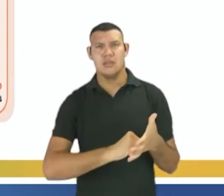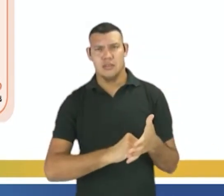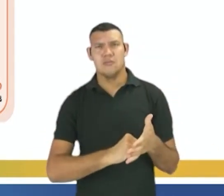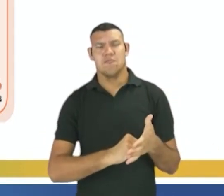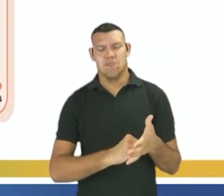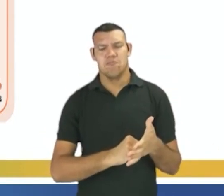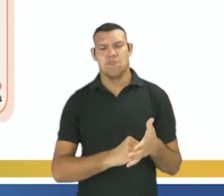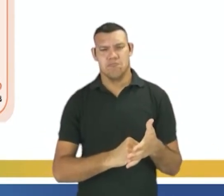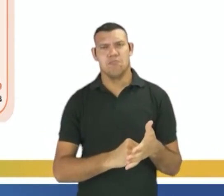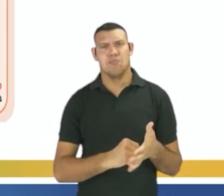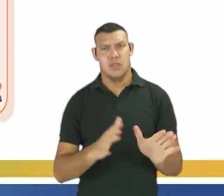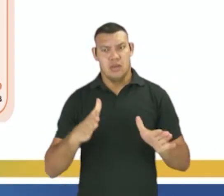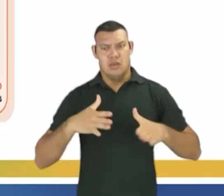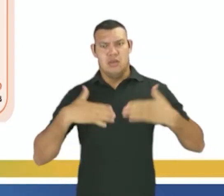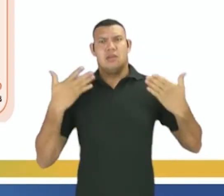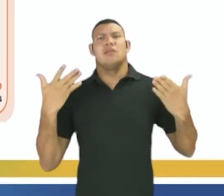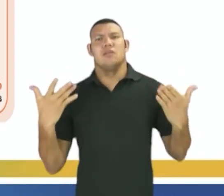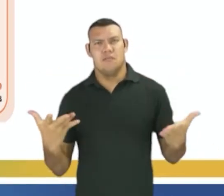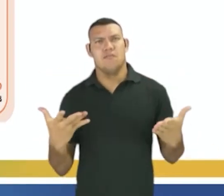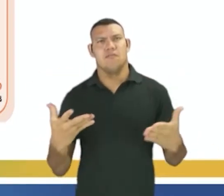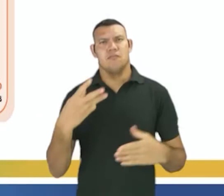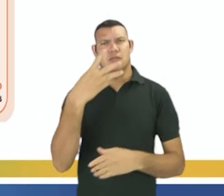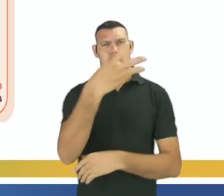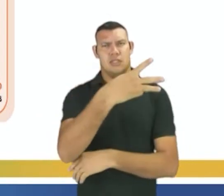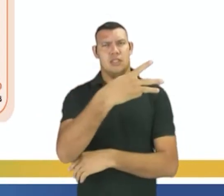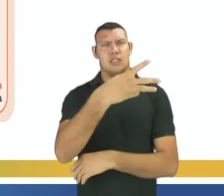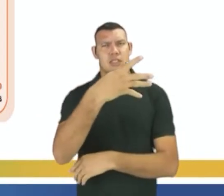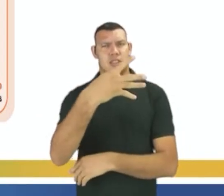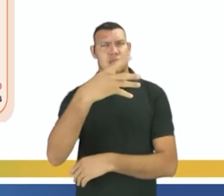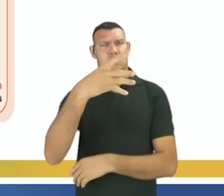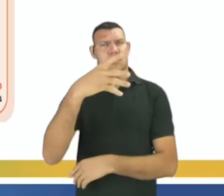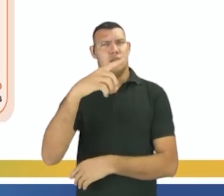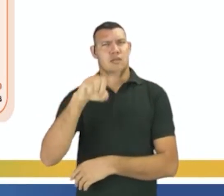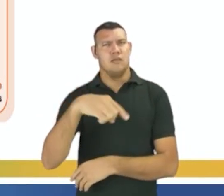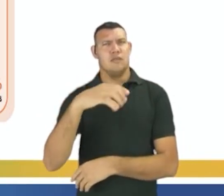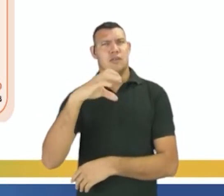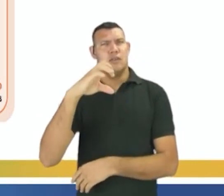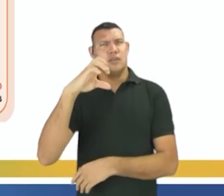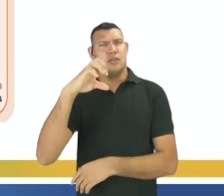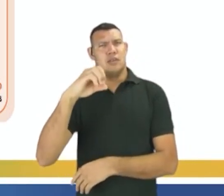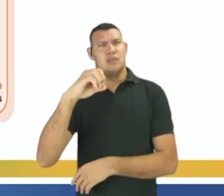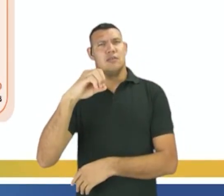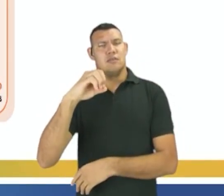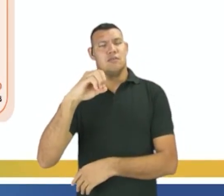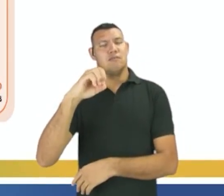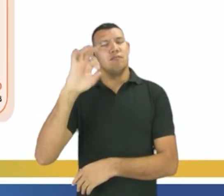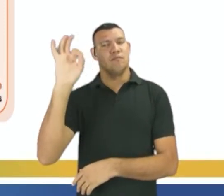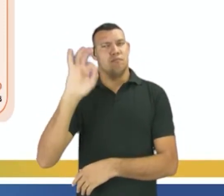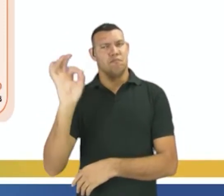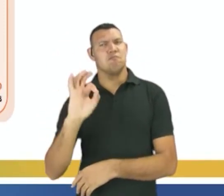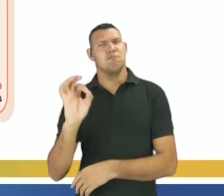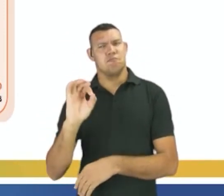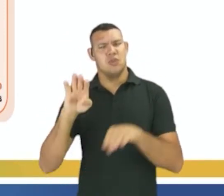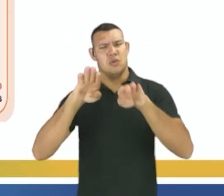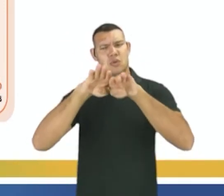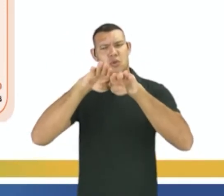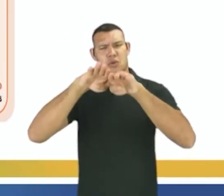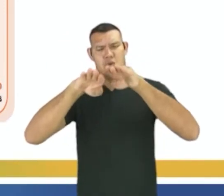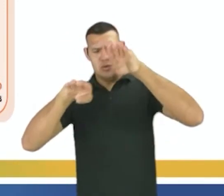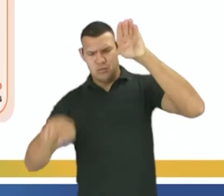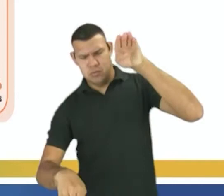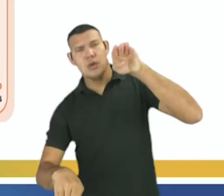gritante essa diferença. De 34,0 a 98,5%. Então é uma desigualdade muito grande.